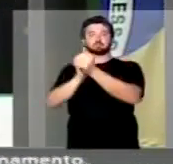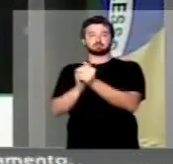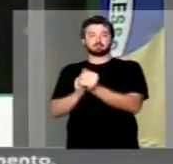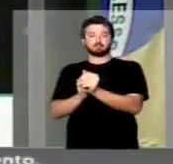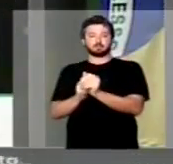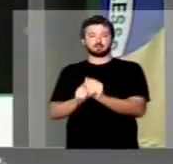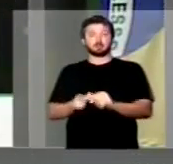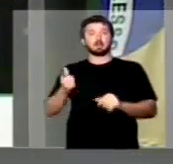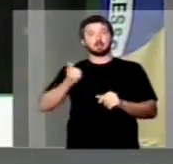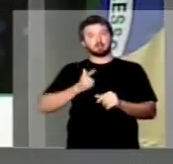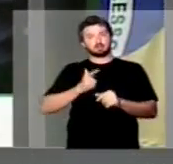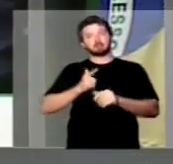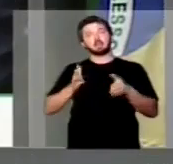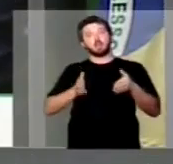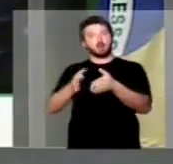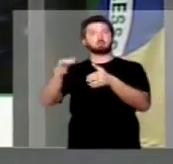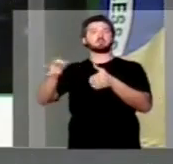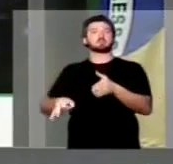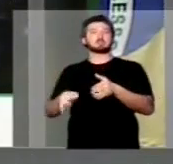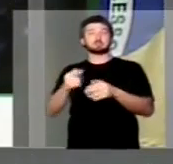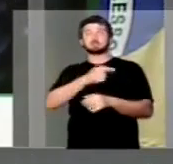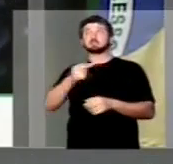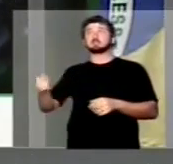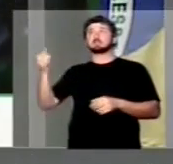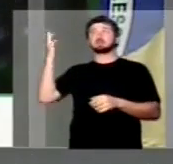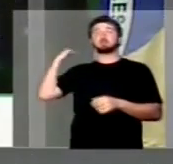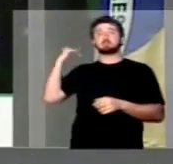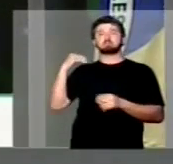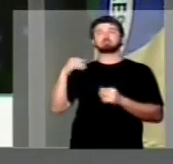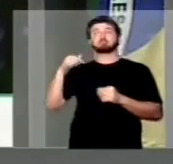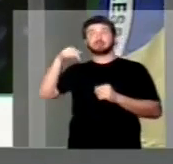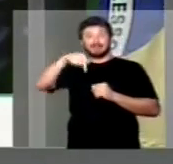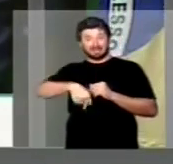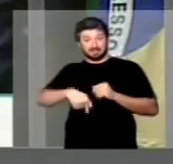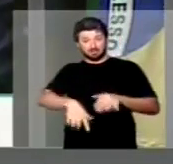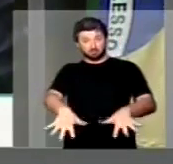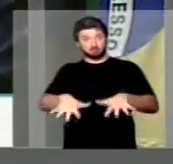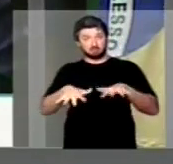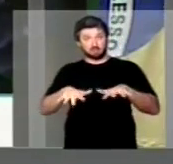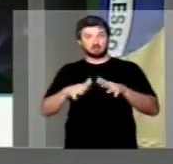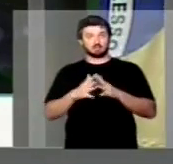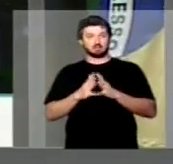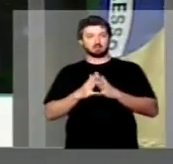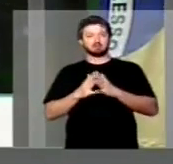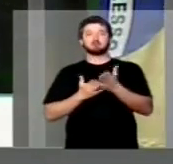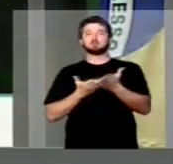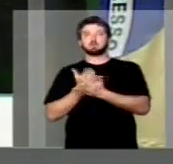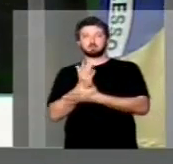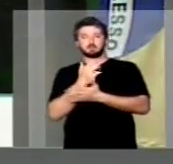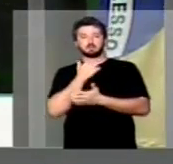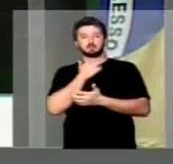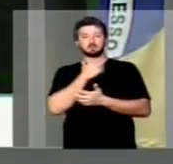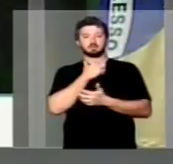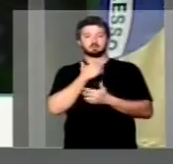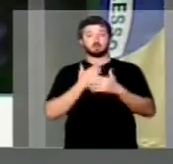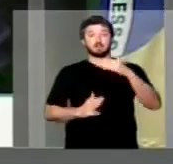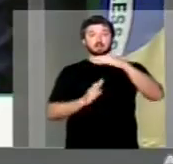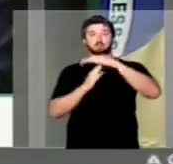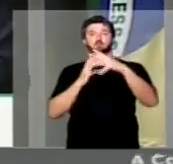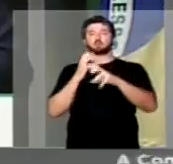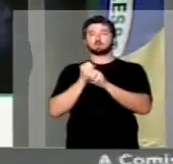Estamos no caminho certo. Na semana passada, aqui nesse plenário, aprovamos o teto